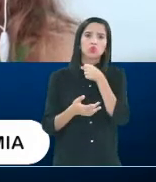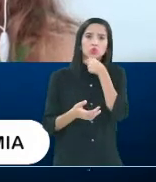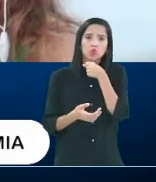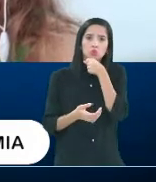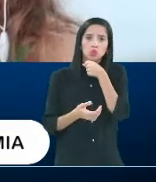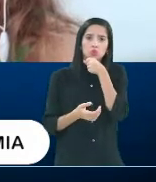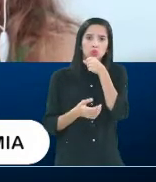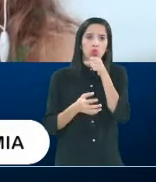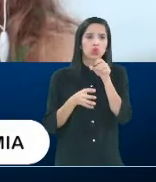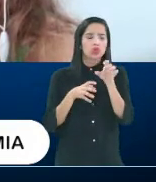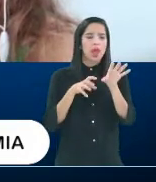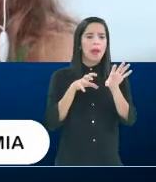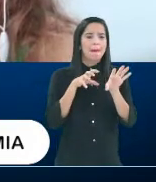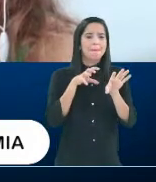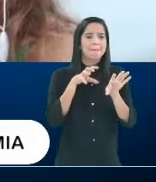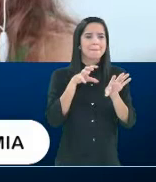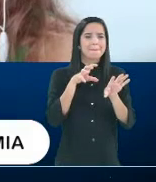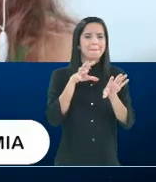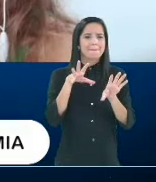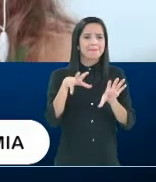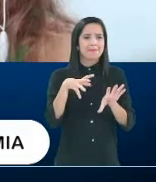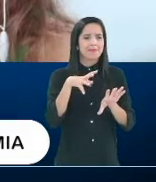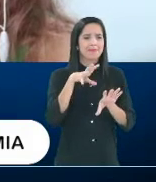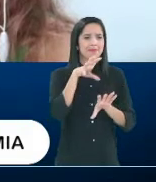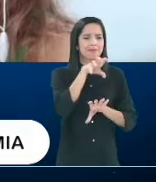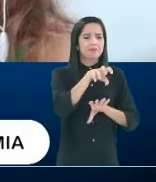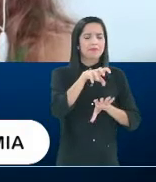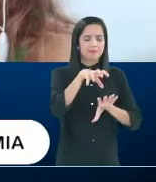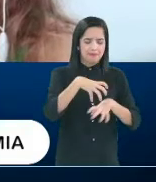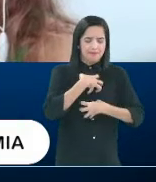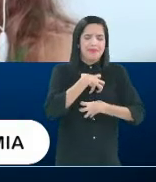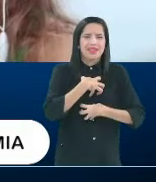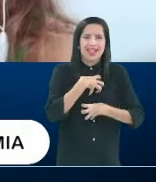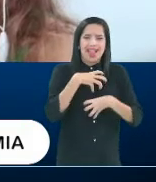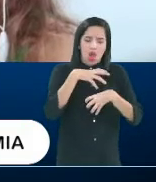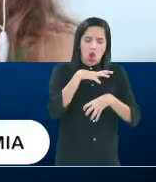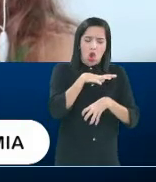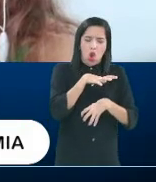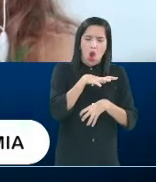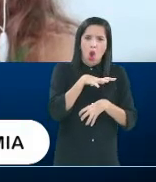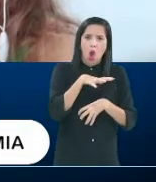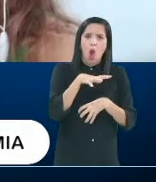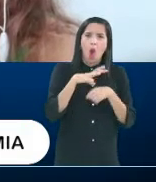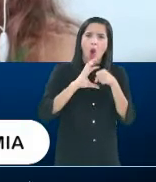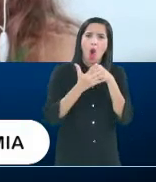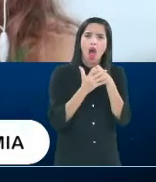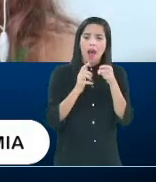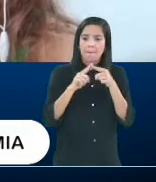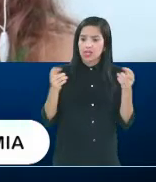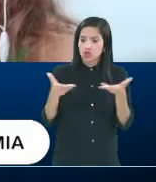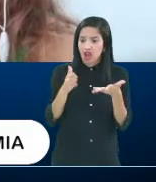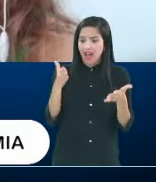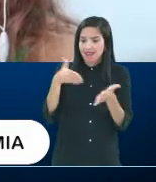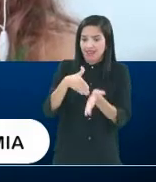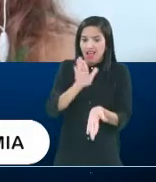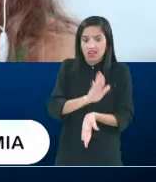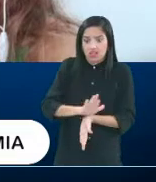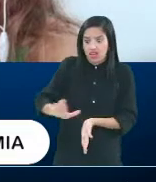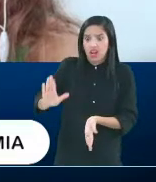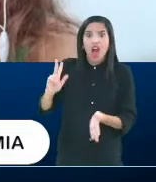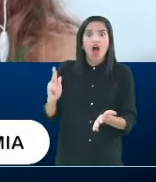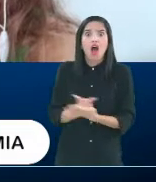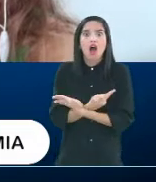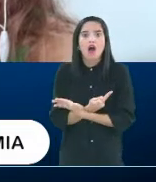idade, que estavam pegando o coronavírus. Hoje está chegando até as crianças, né? Então, mais uma vez, vai mexer com o lado